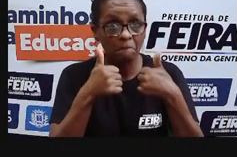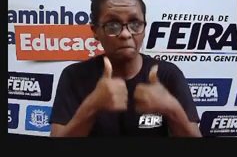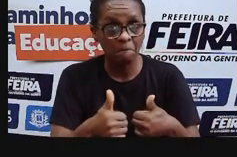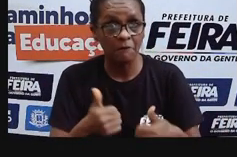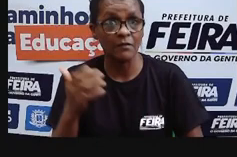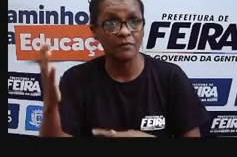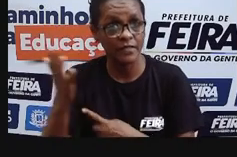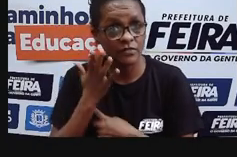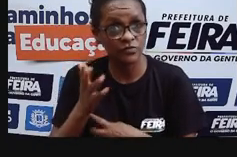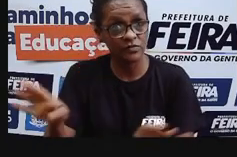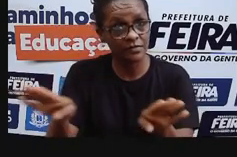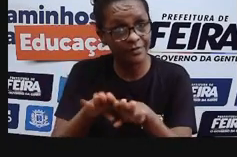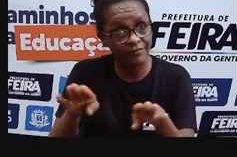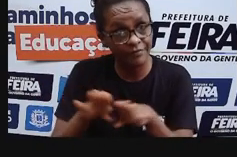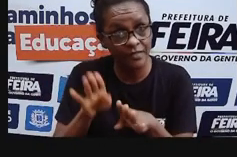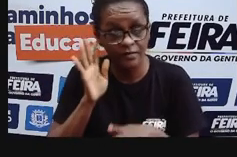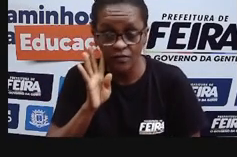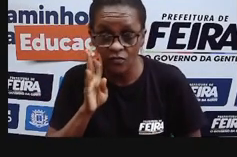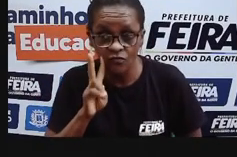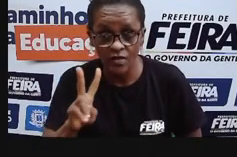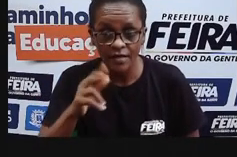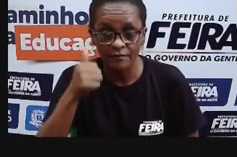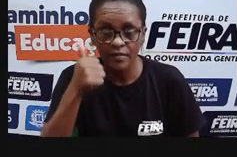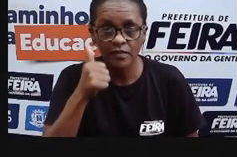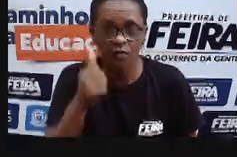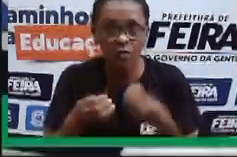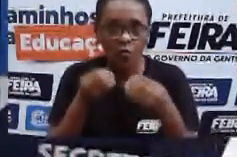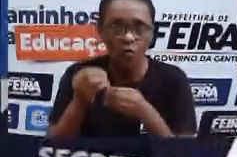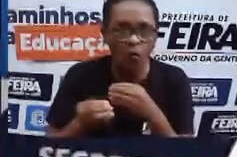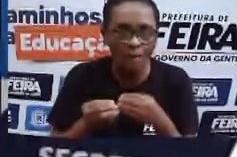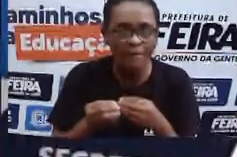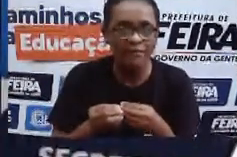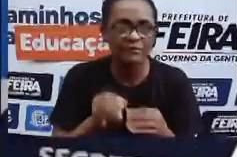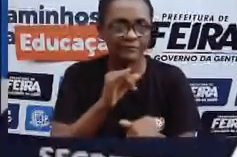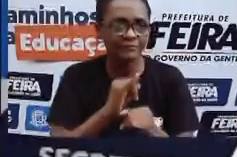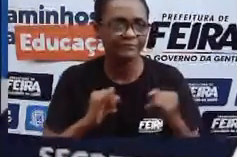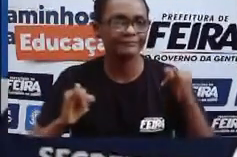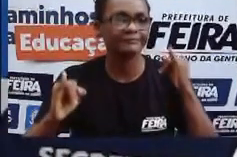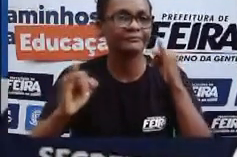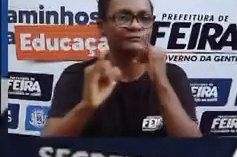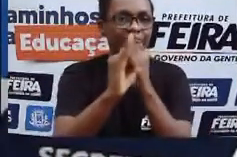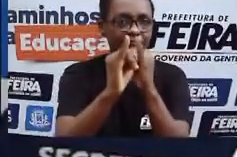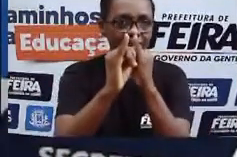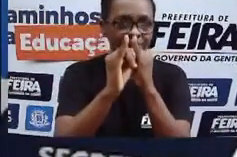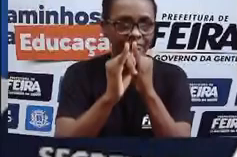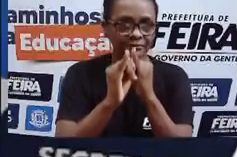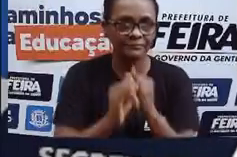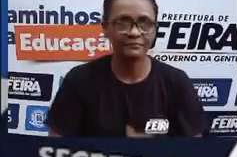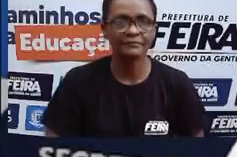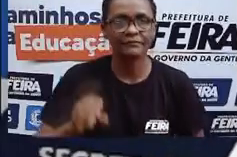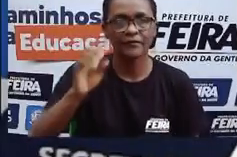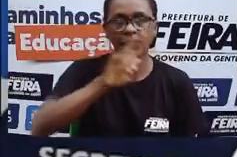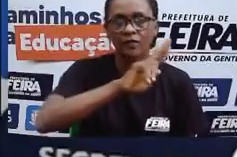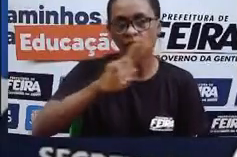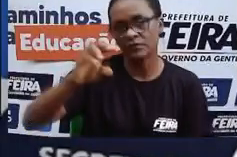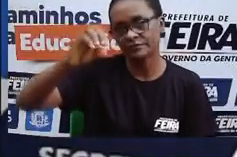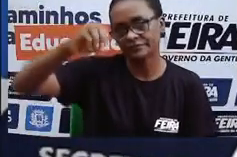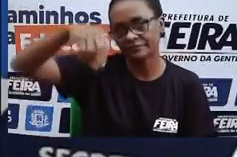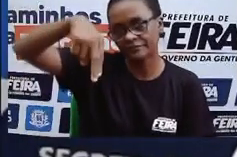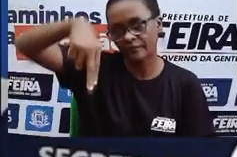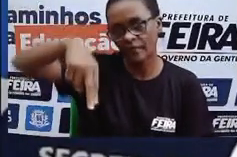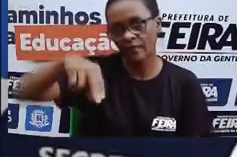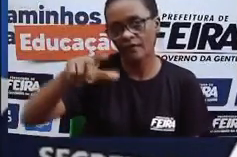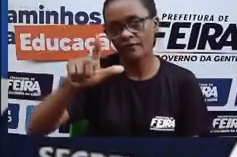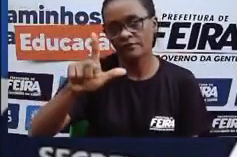o microscópio virtual, tá bom? Eu vou compartilhar aqui com vocês,